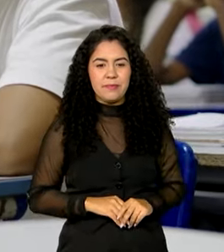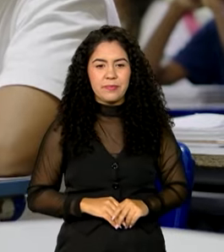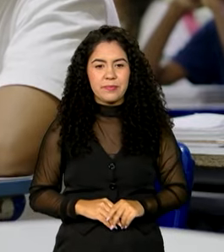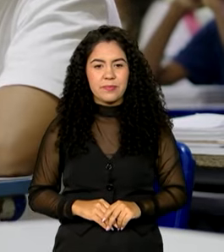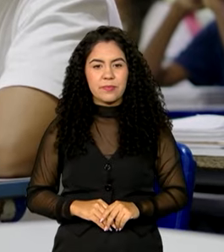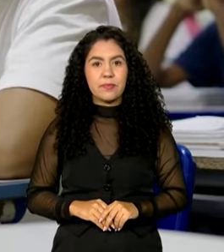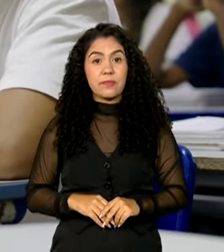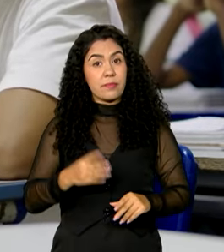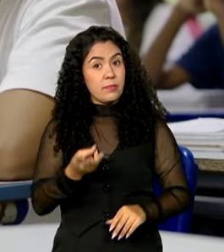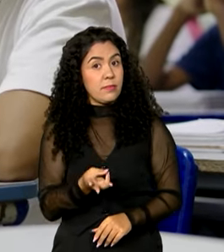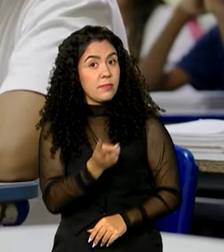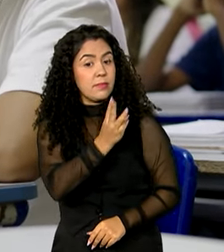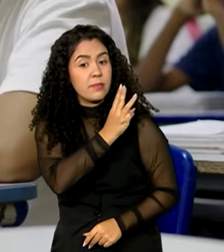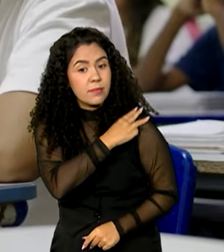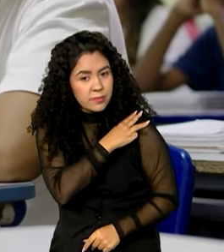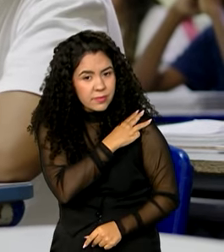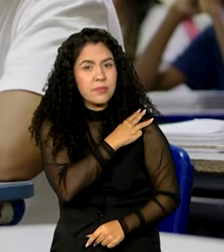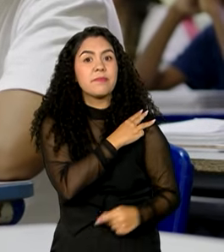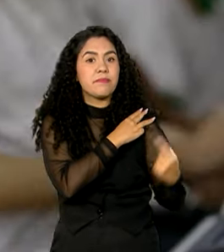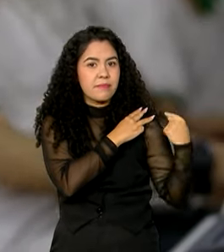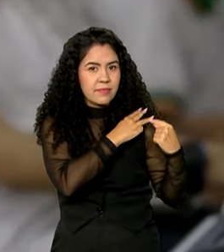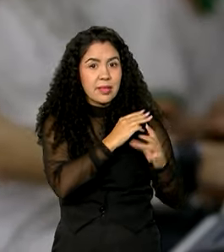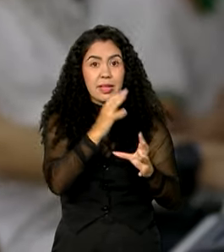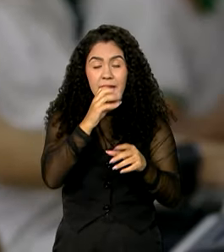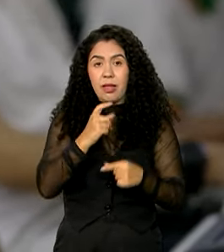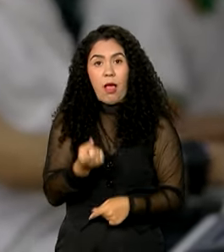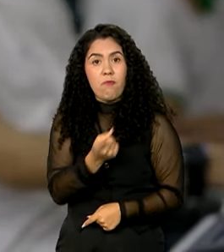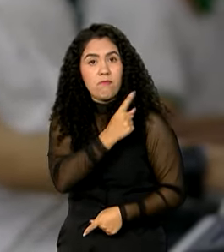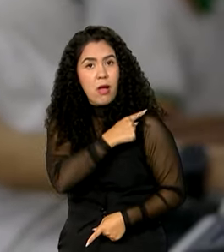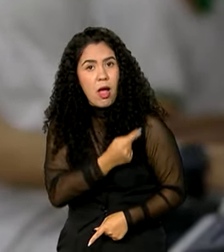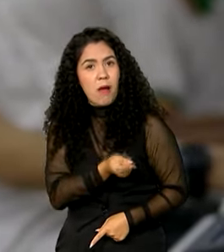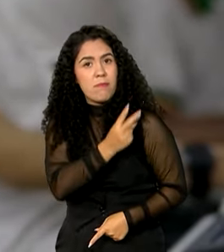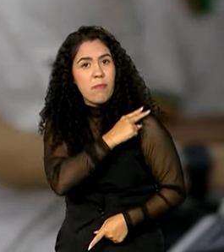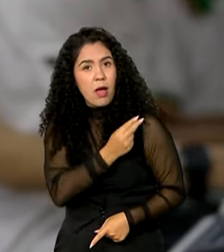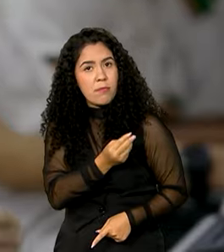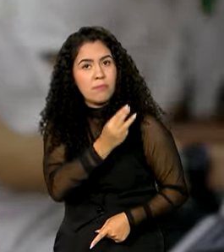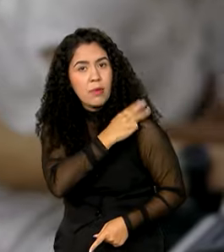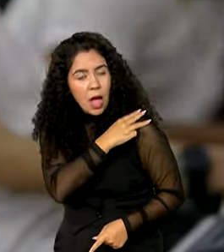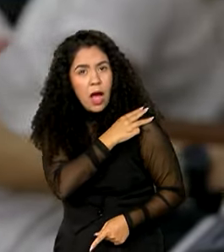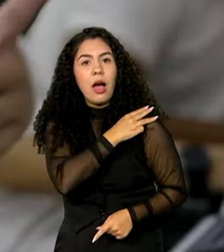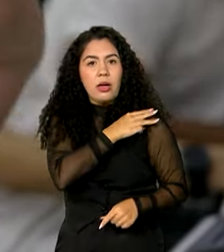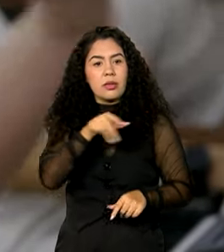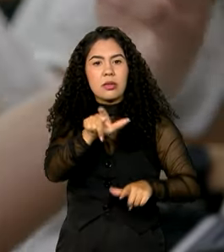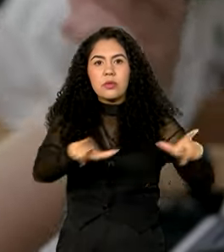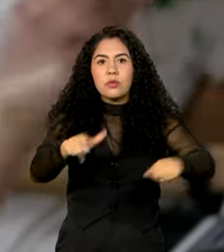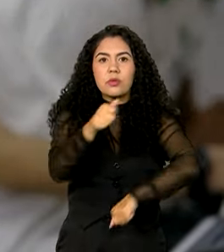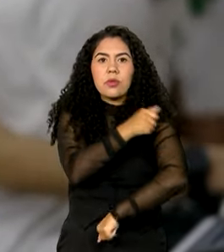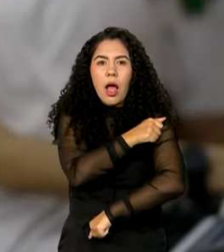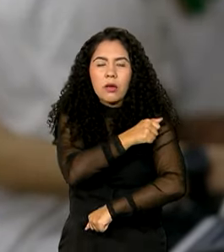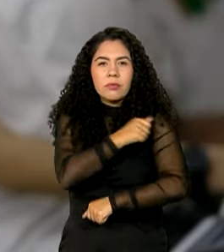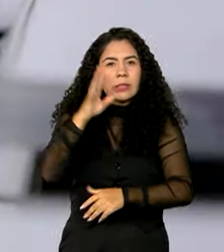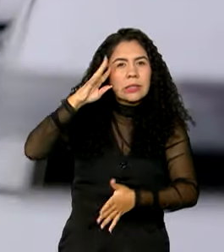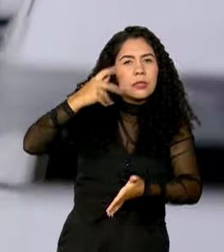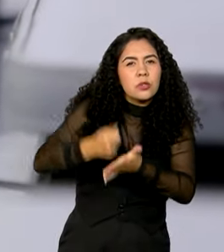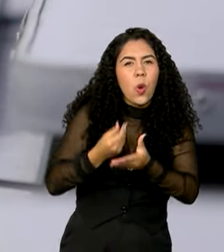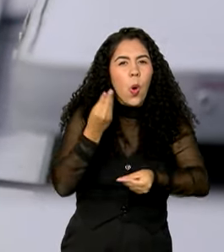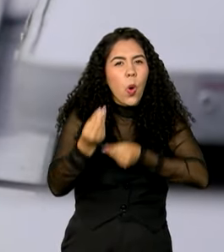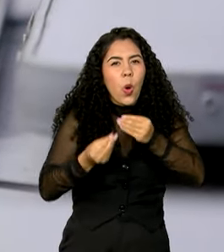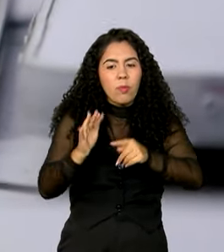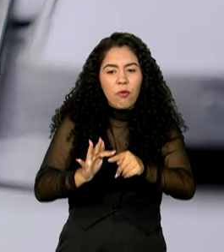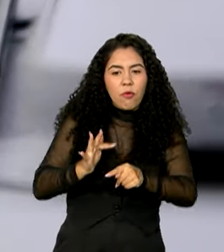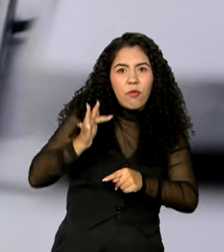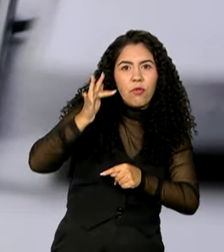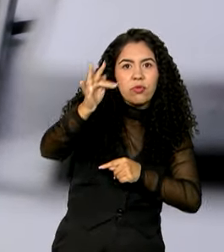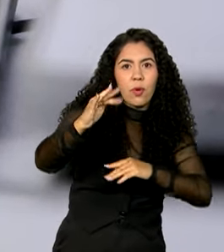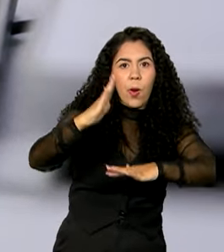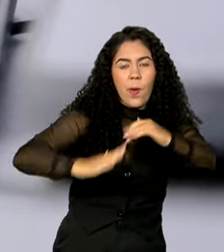Ensino médio, três anos que separam os estudantes da futura vida profissional. Segundo dados